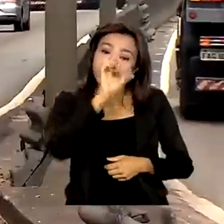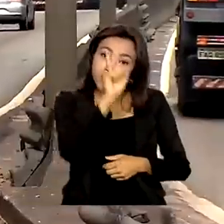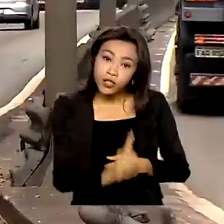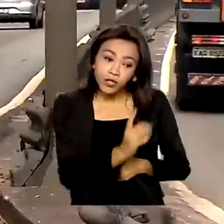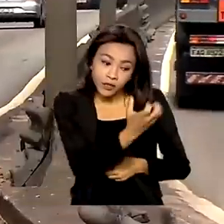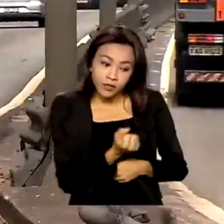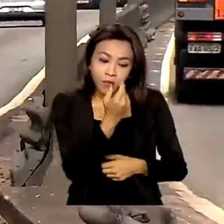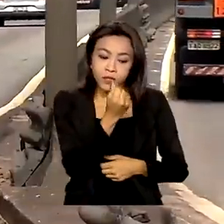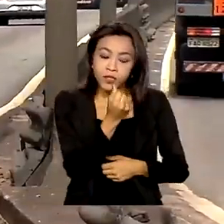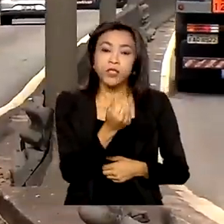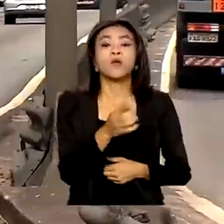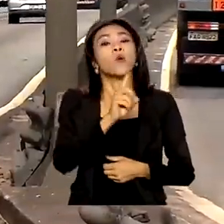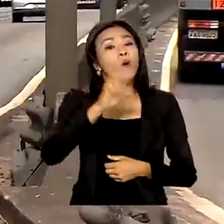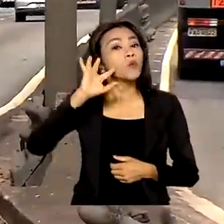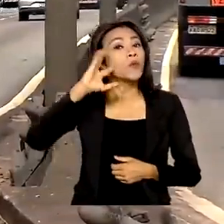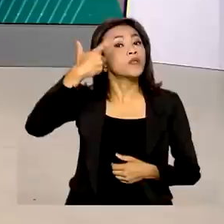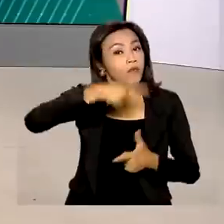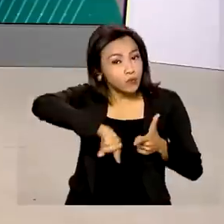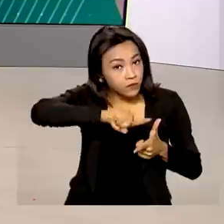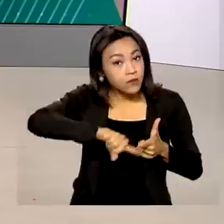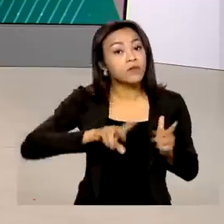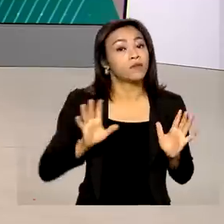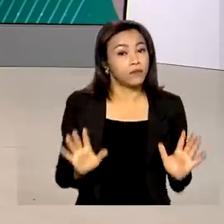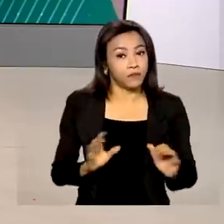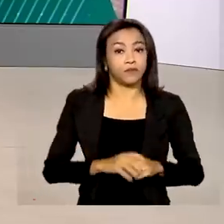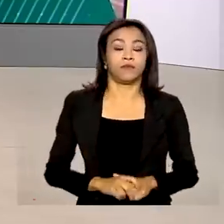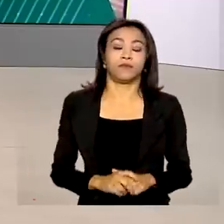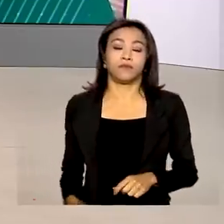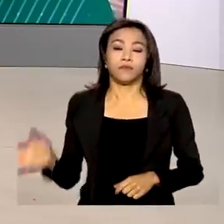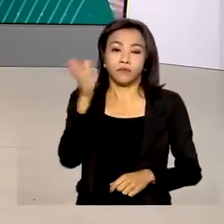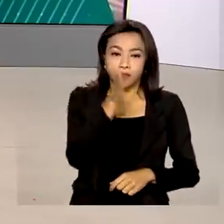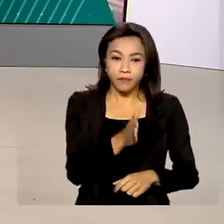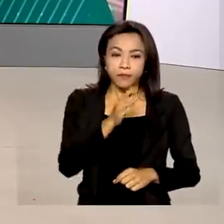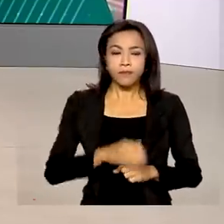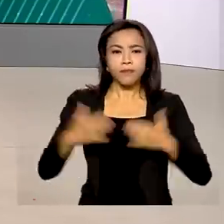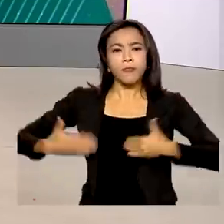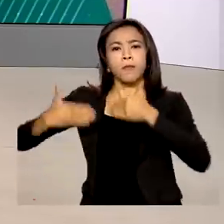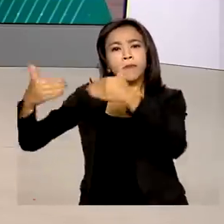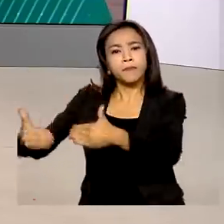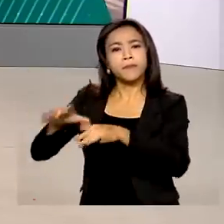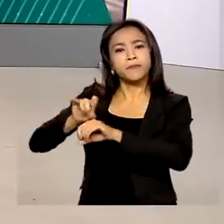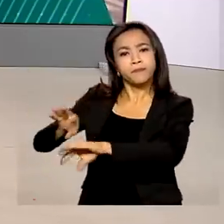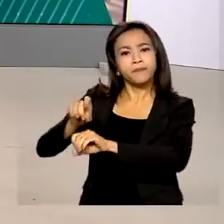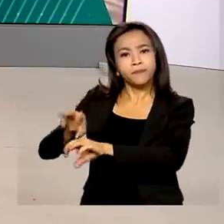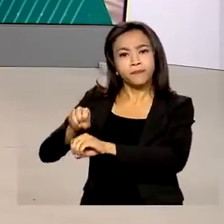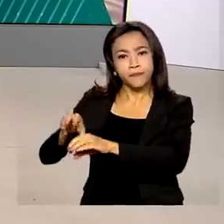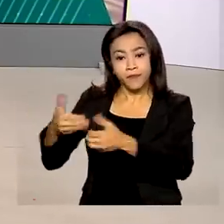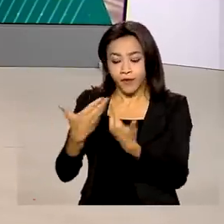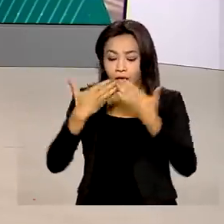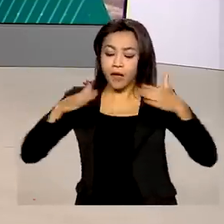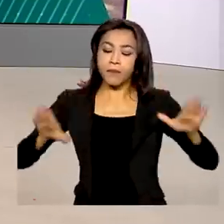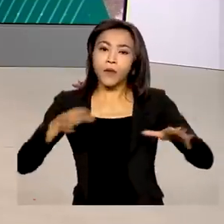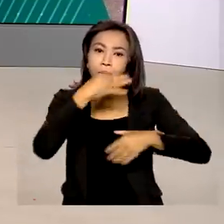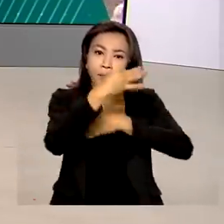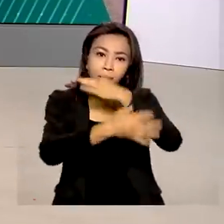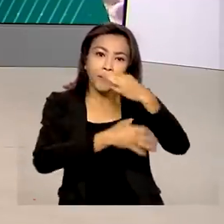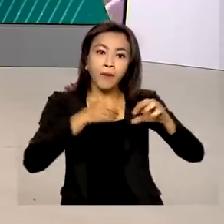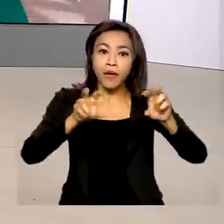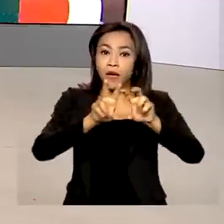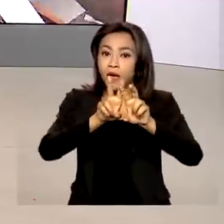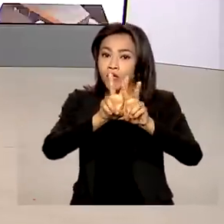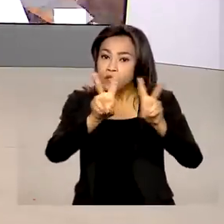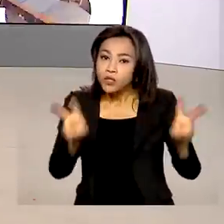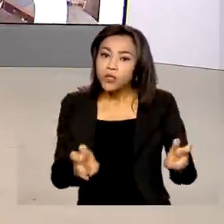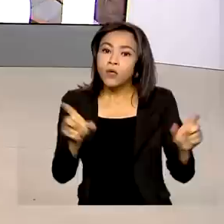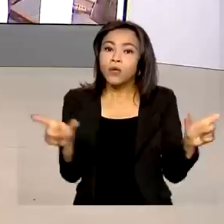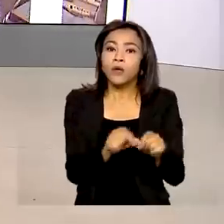partir da data da regularização. O Ministério da Educação abriu a consulta de vagas ofertadas para o FIES, o Fundo